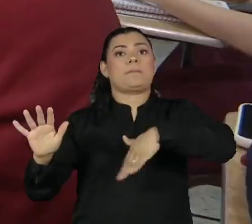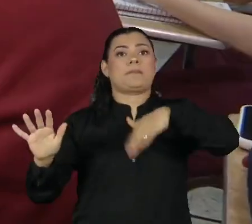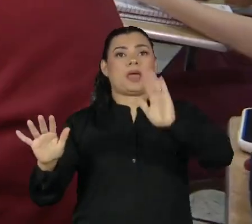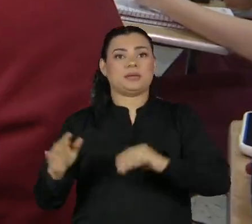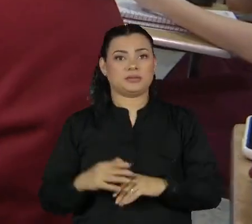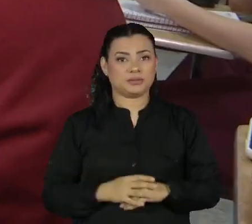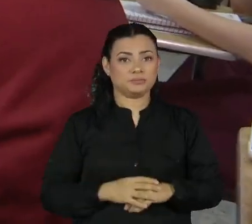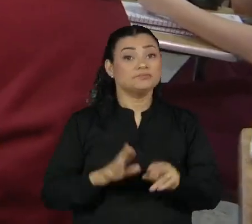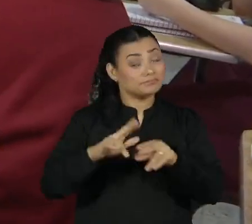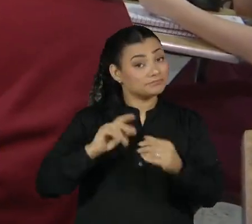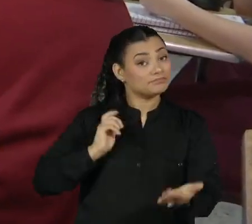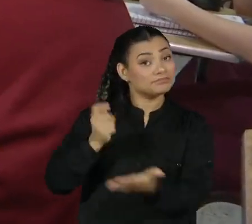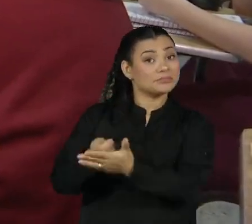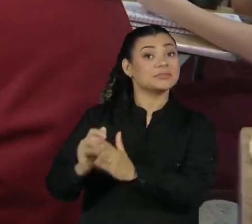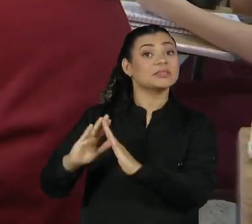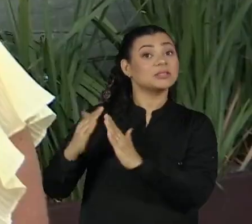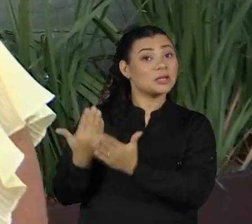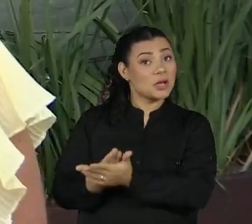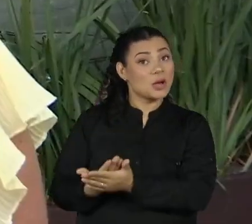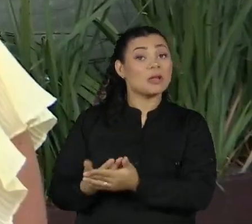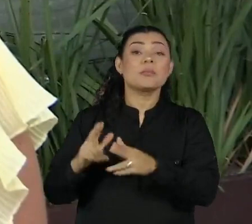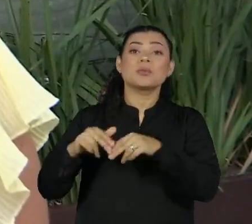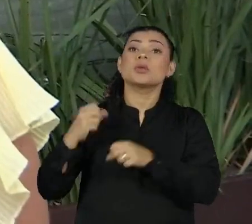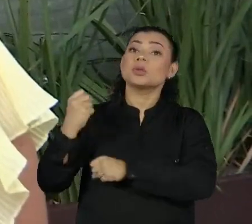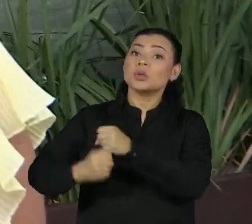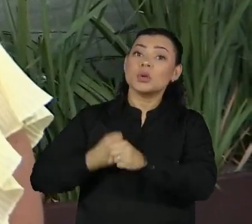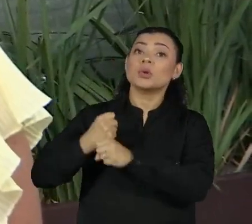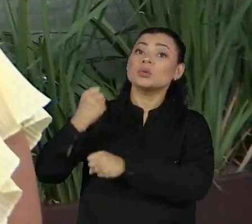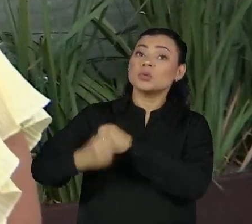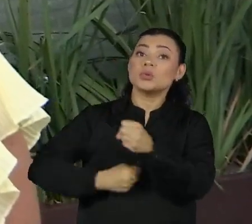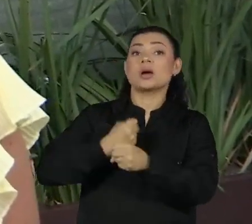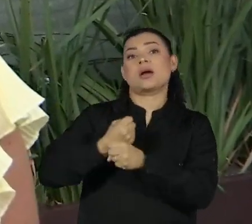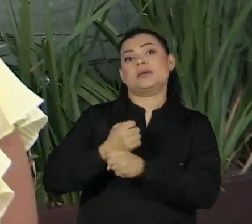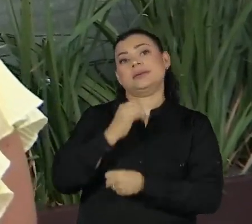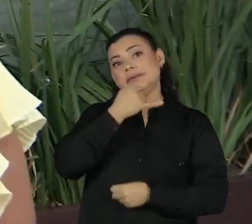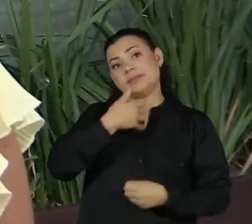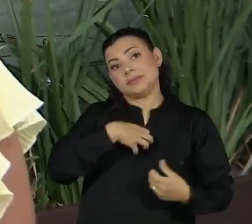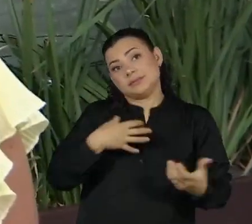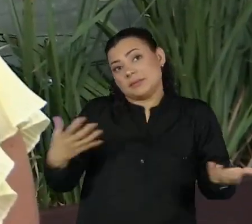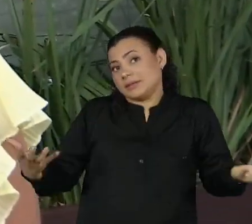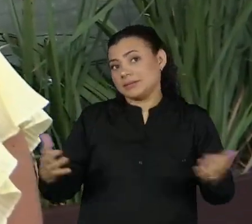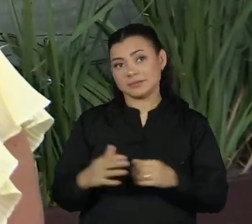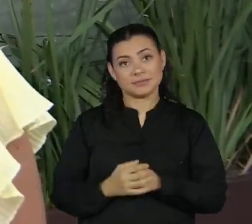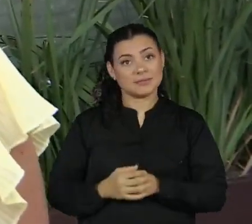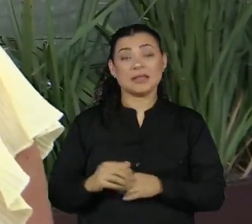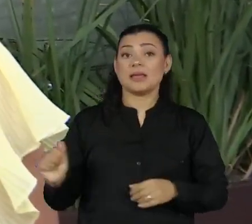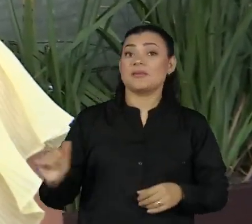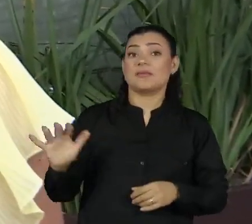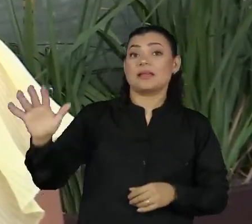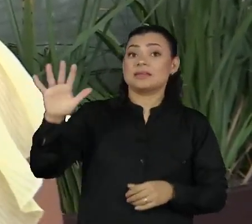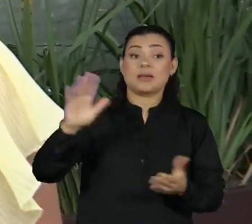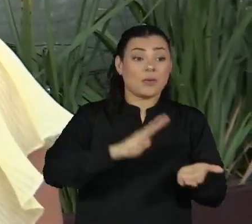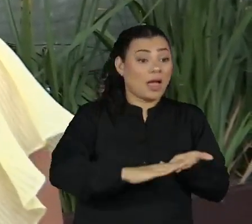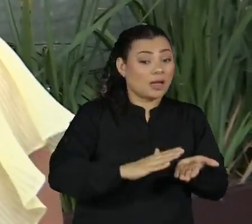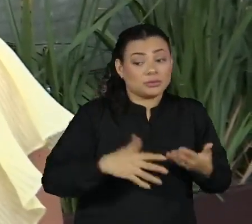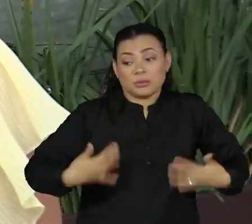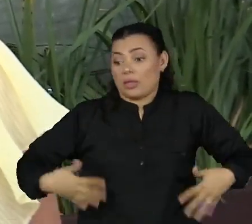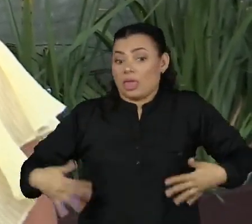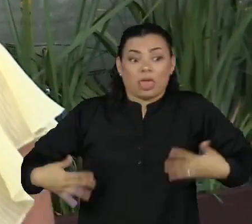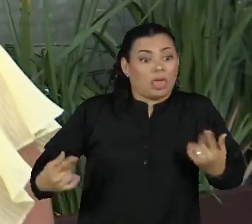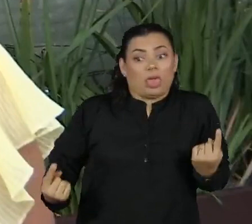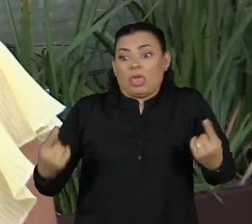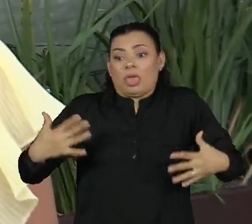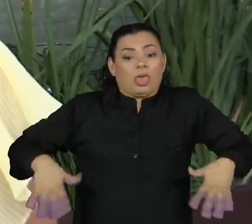Reajuste de mensalidade escolar. É o que acontece todo ano, né? Infelizmente, a inflação não acompanha os gastos e a gente